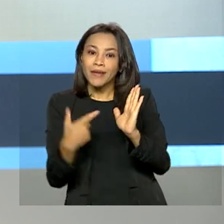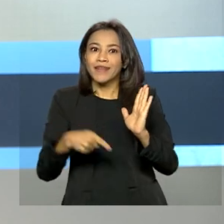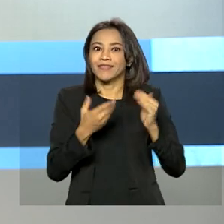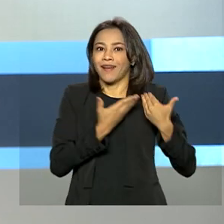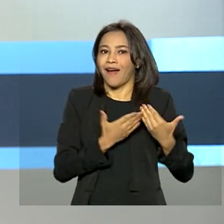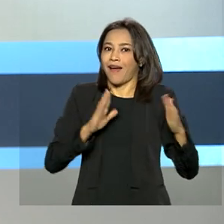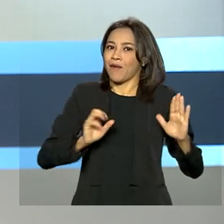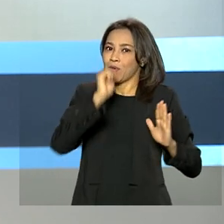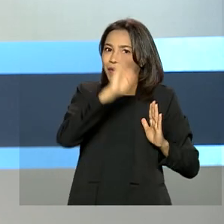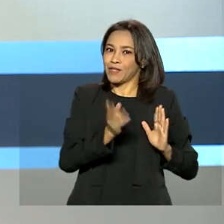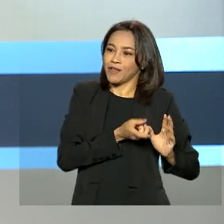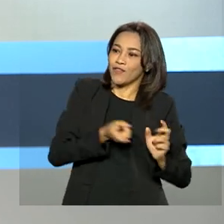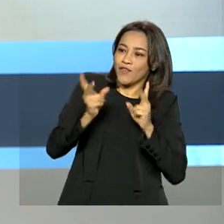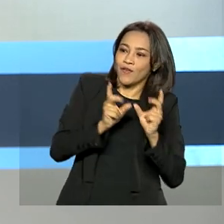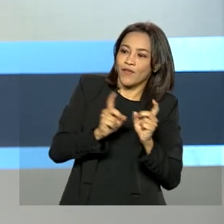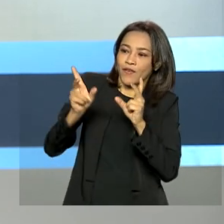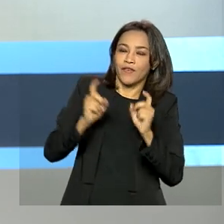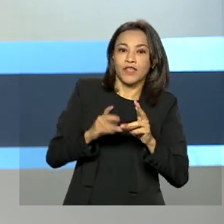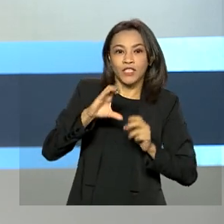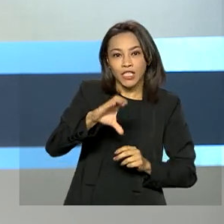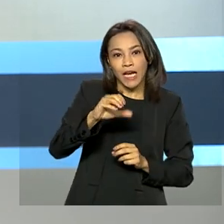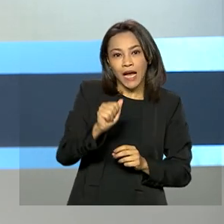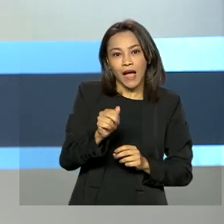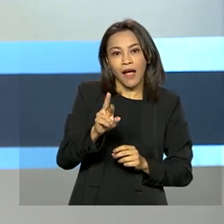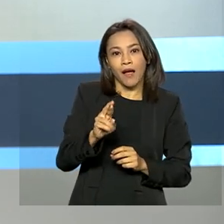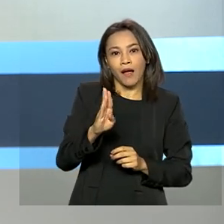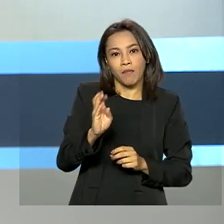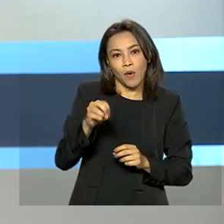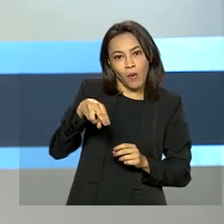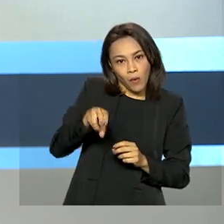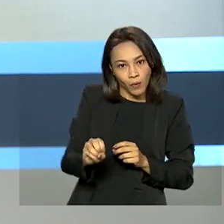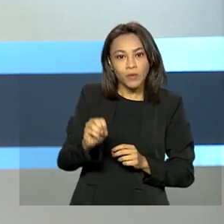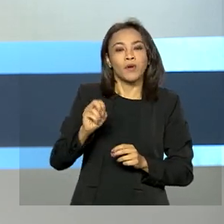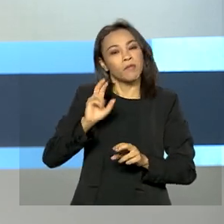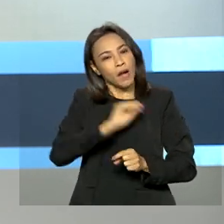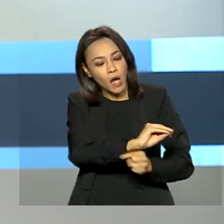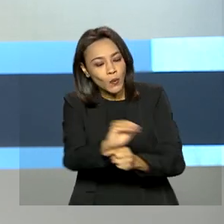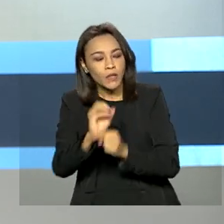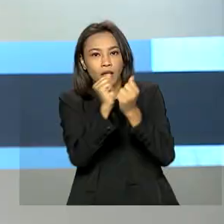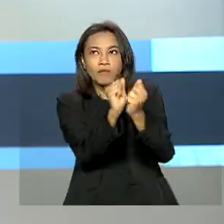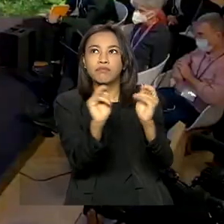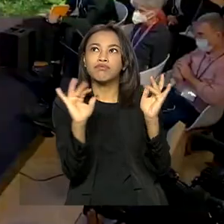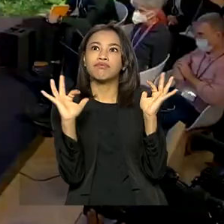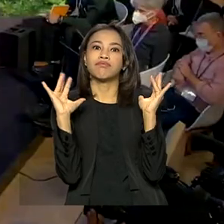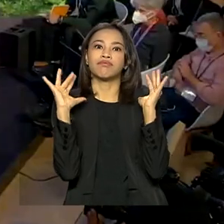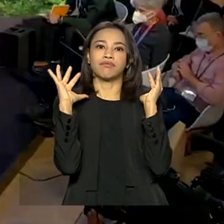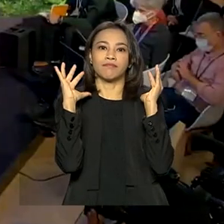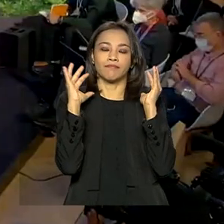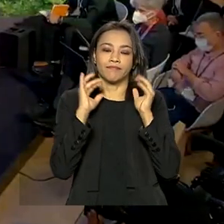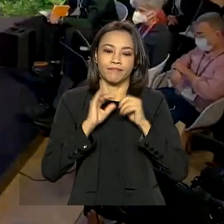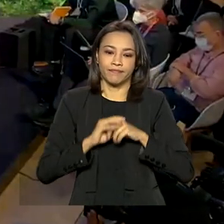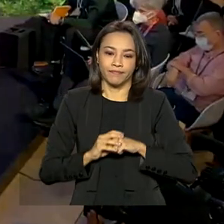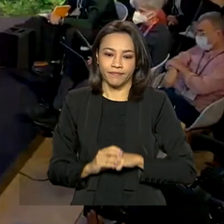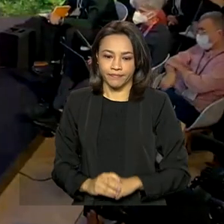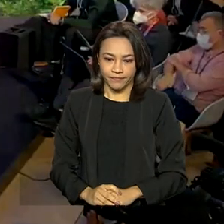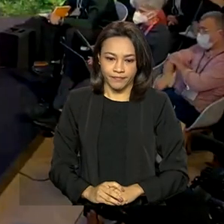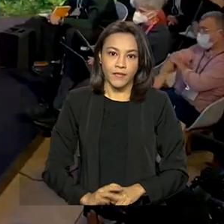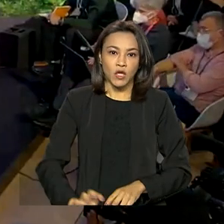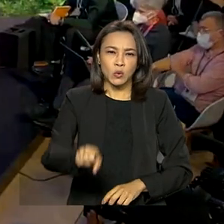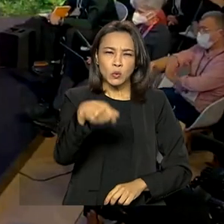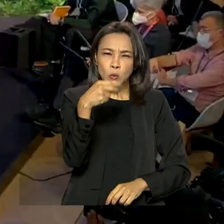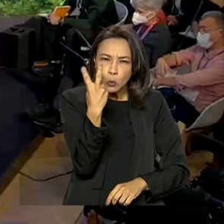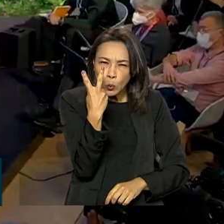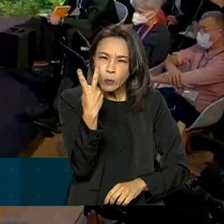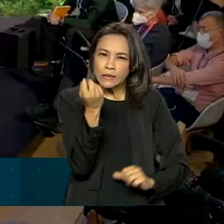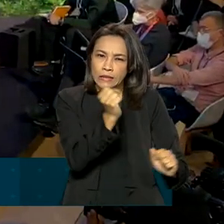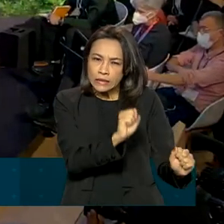seja um grande exportador de créditos de carbono em função da preservação de florestas. Após duas semanas